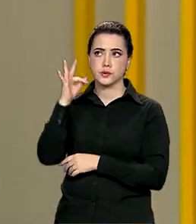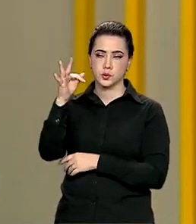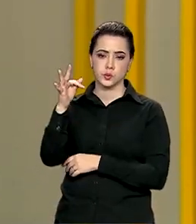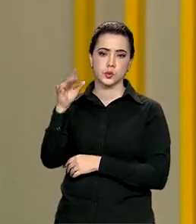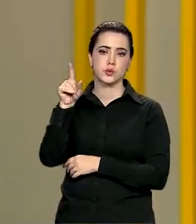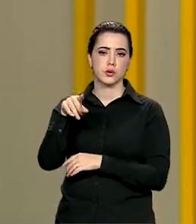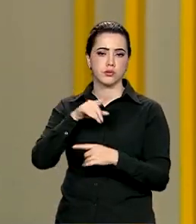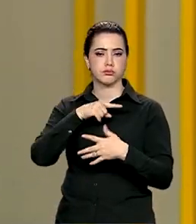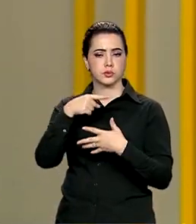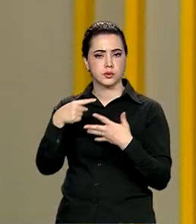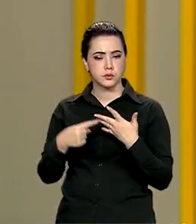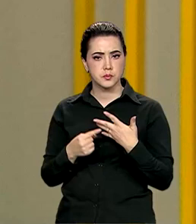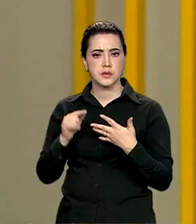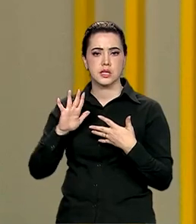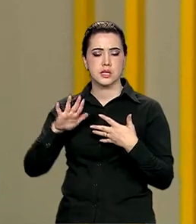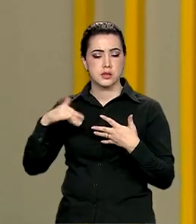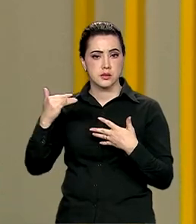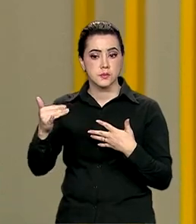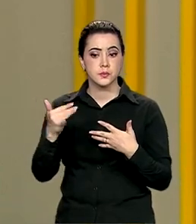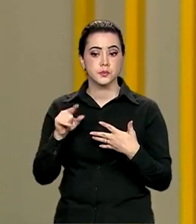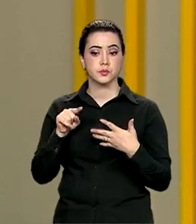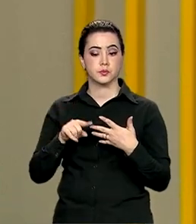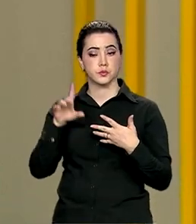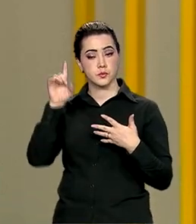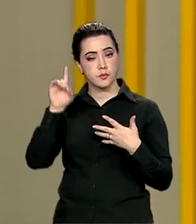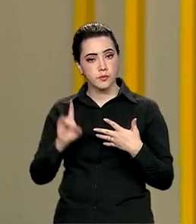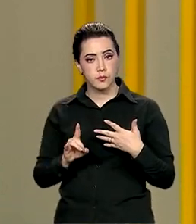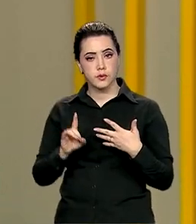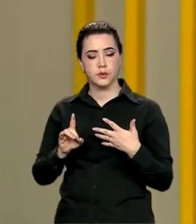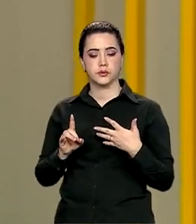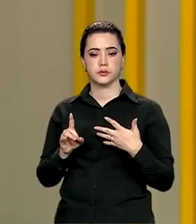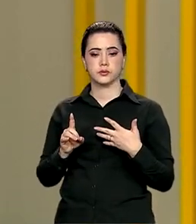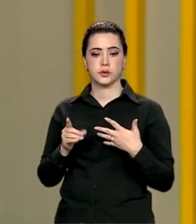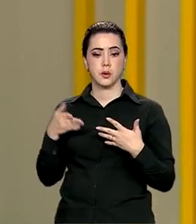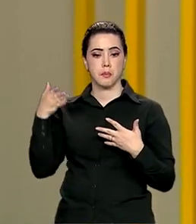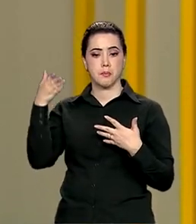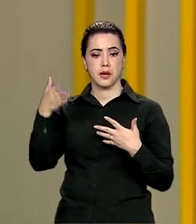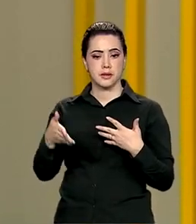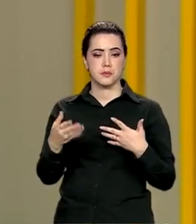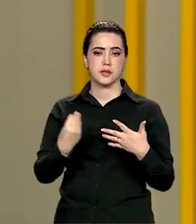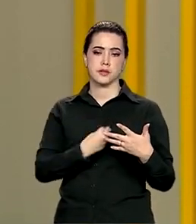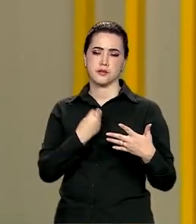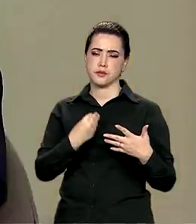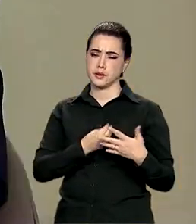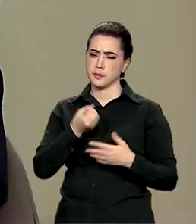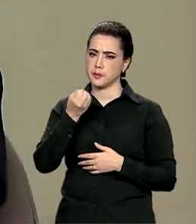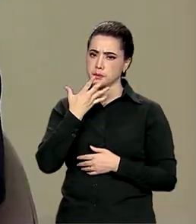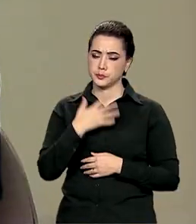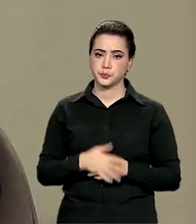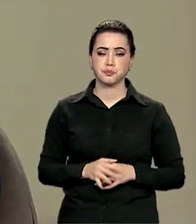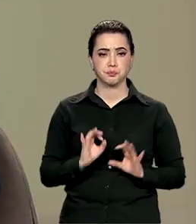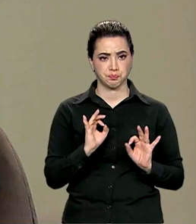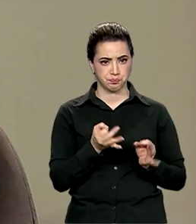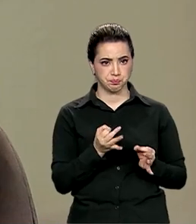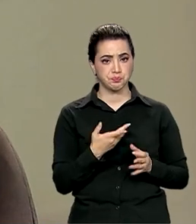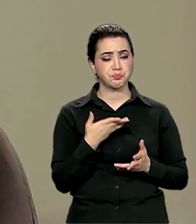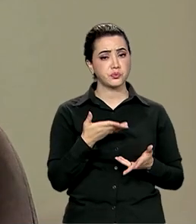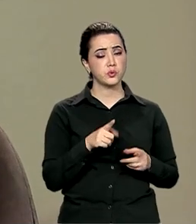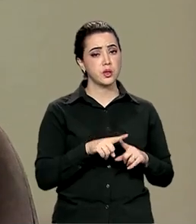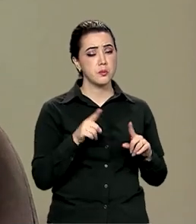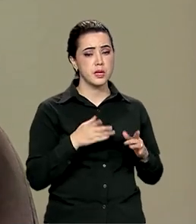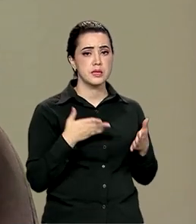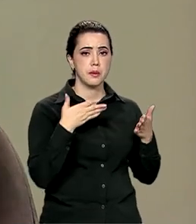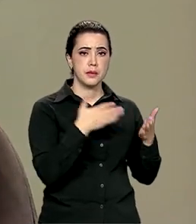como eixos fundamentais desenvolvimentos, direitos, participação e bem viver. Tá certo. Agora, a participação